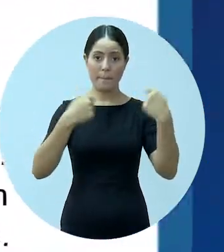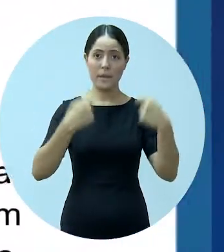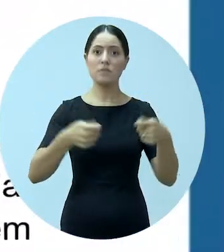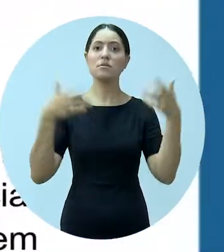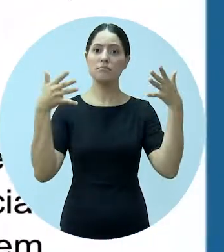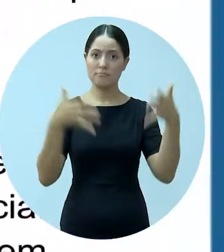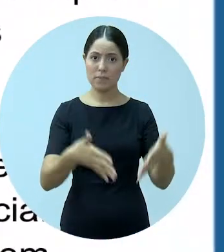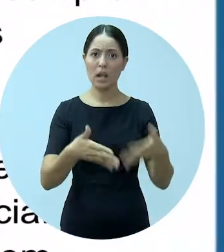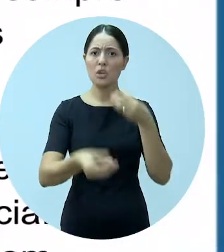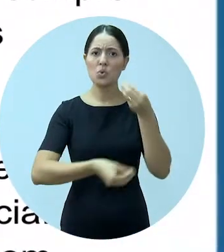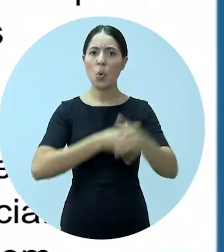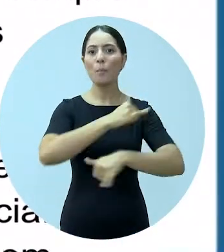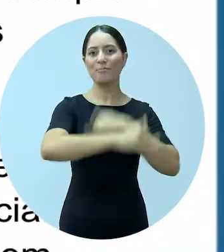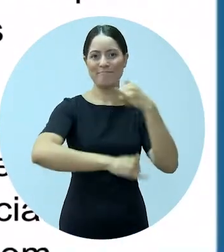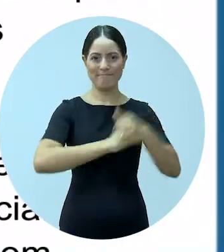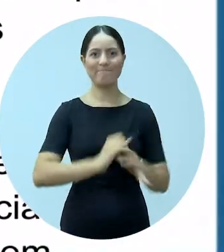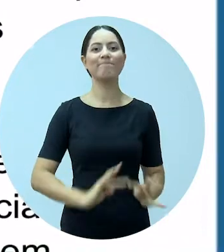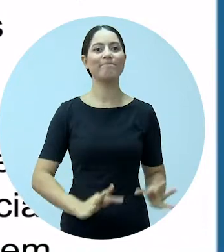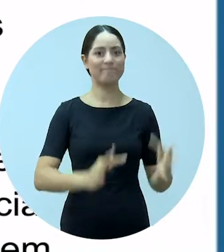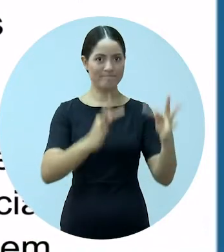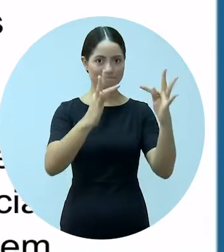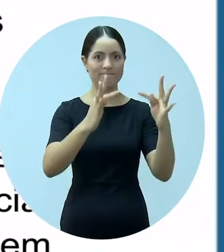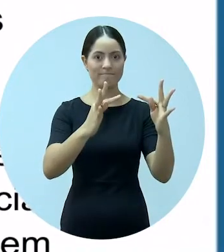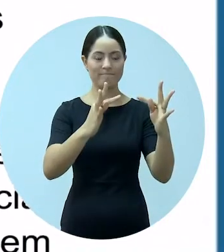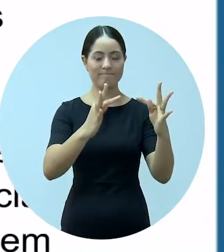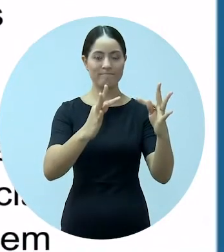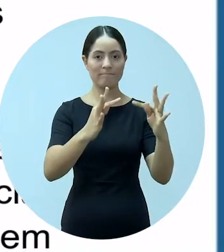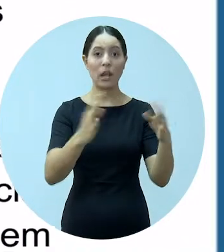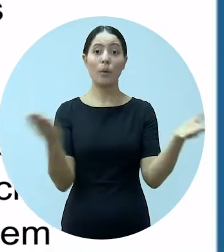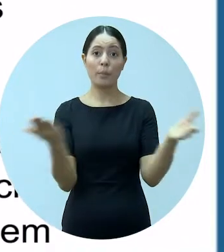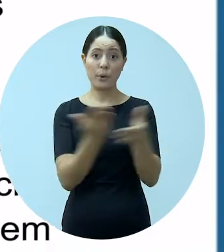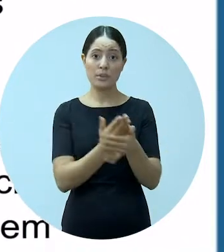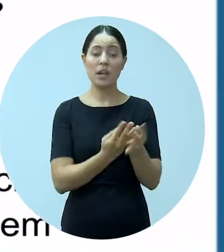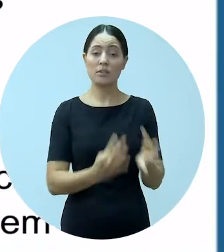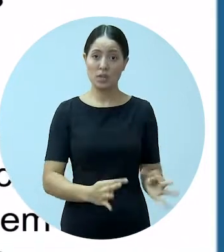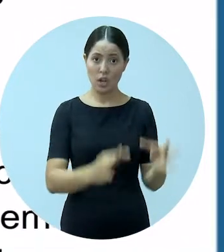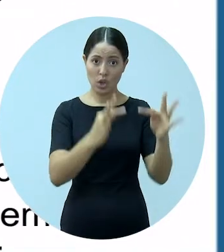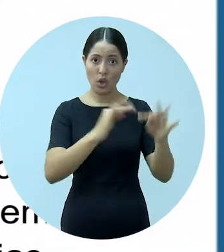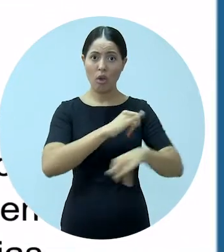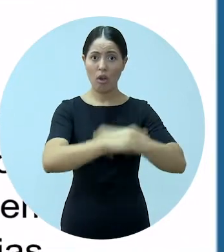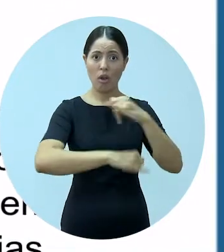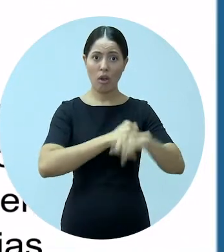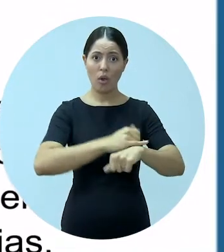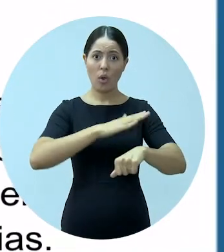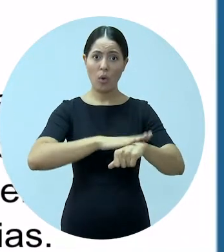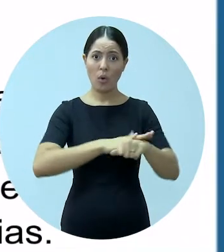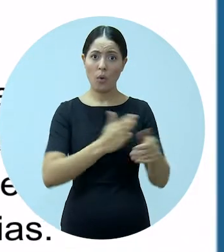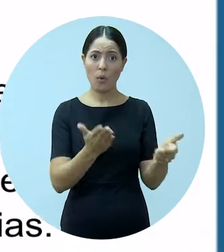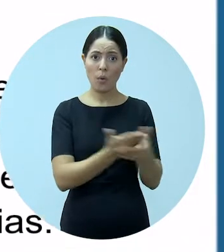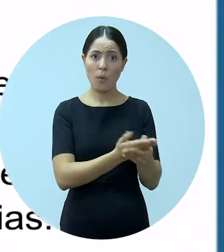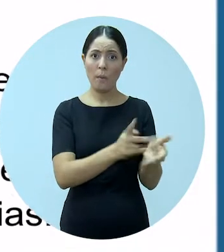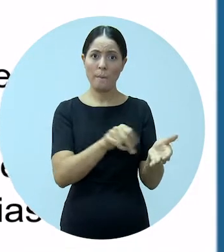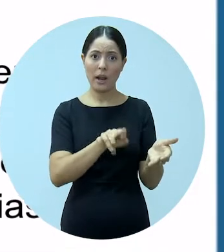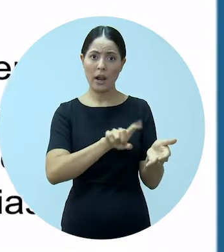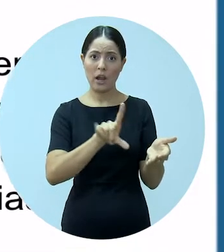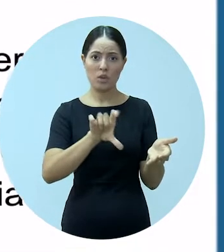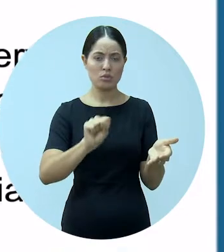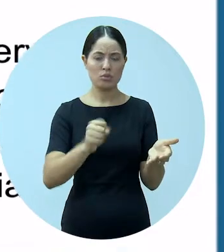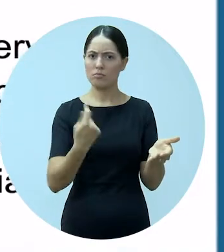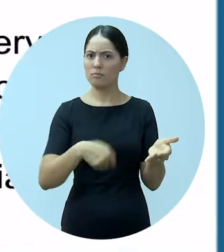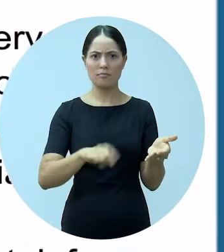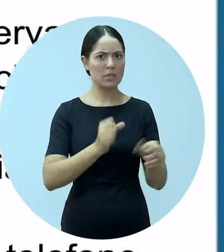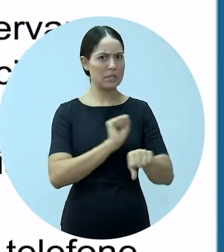preservado com o uso das ferramentas tecnológicas. Nos processos eletrônicos, os prazos não devem ser suspensos.